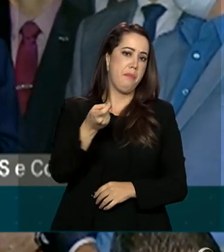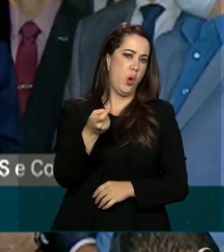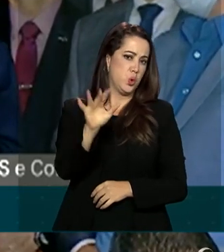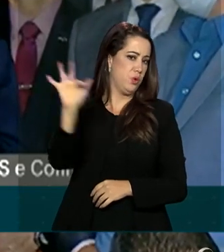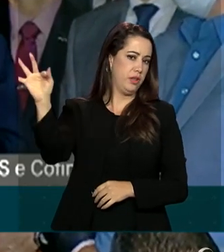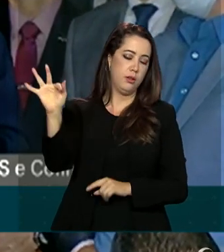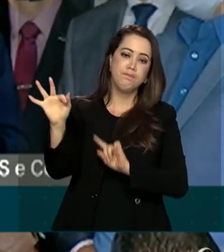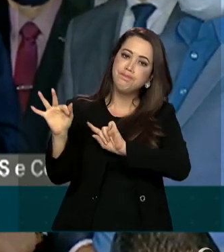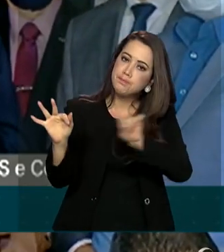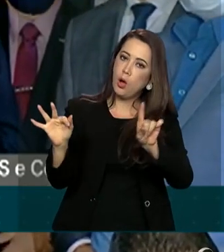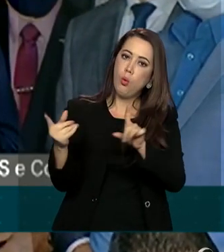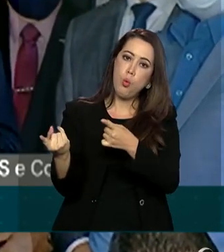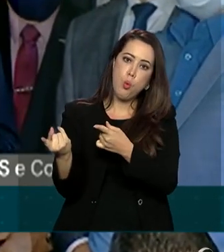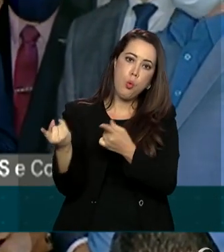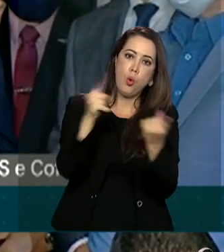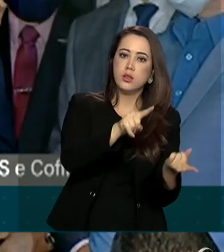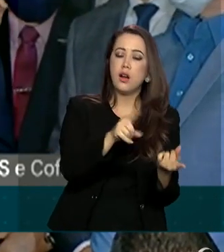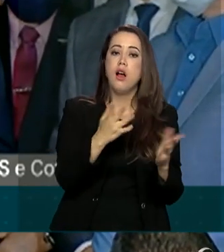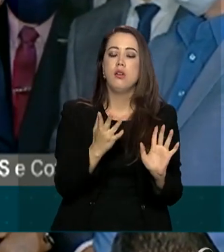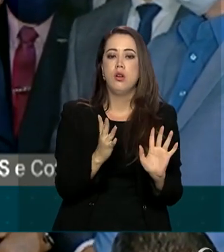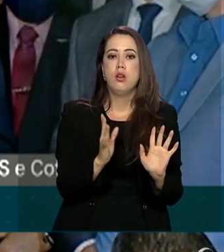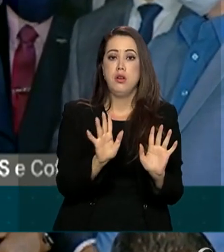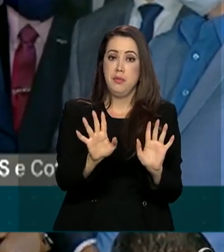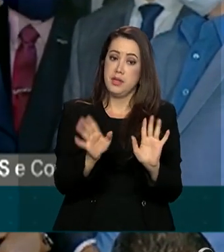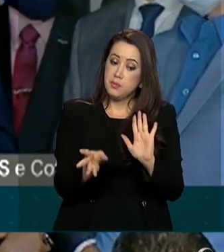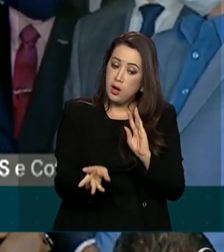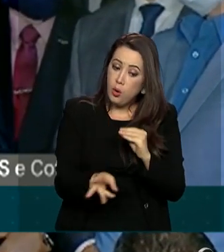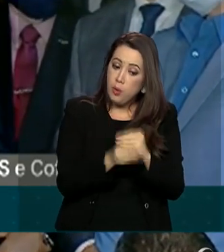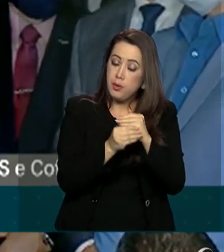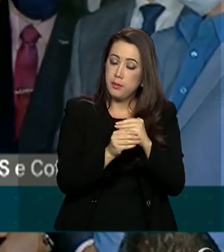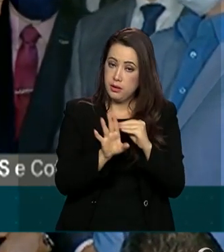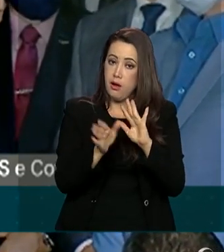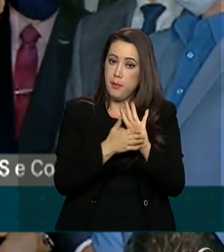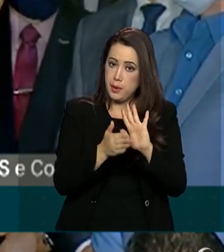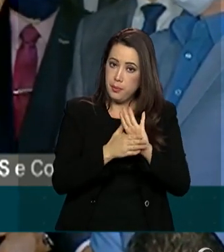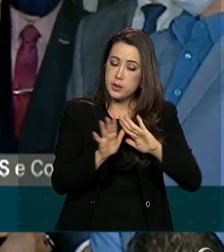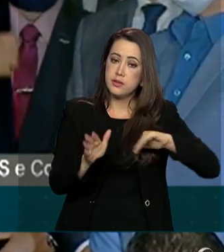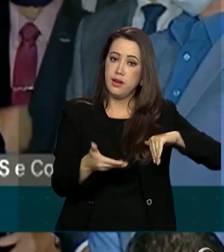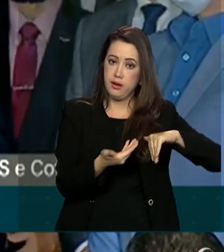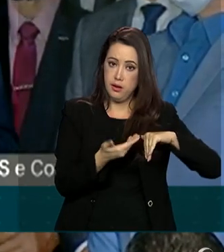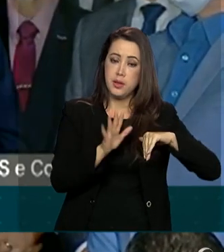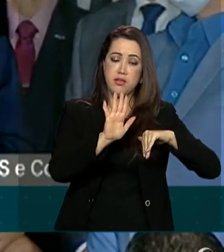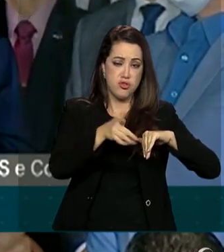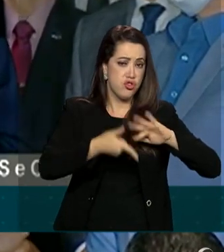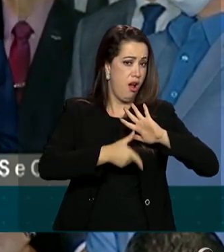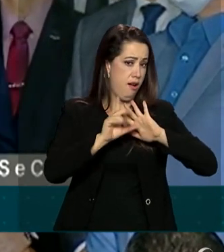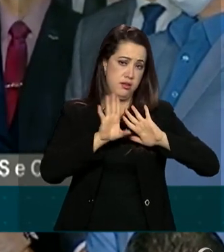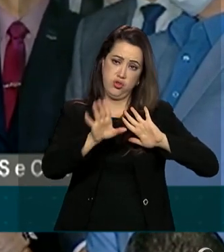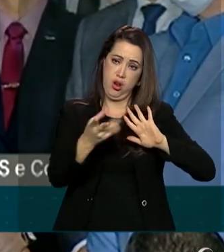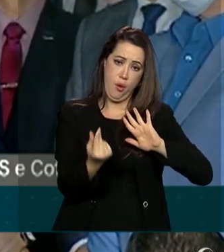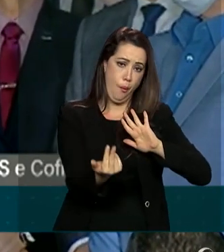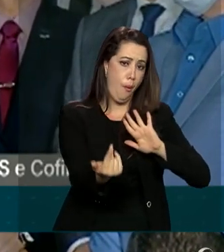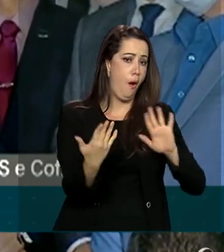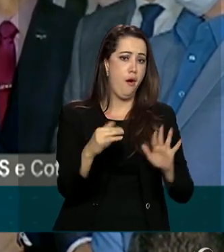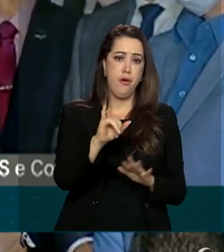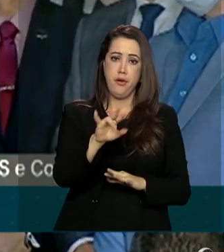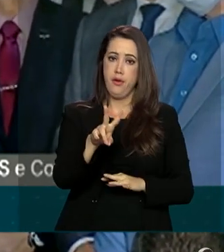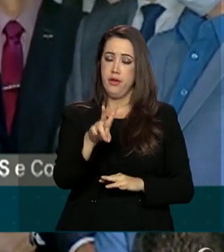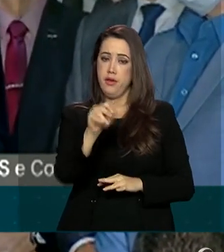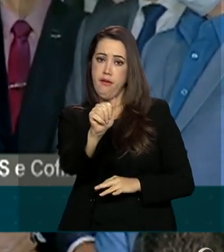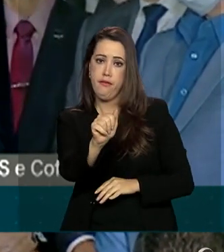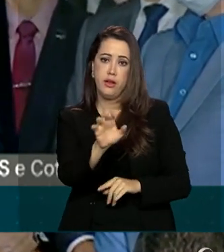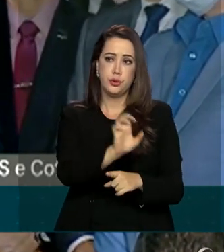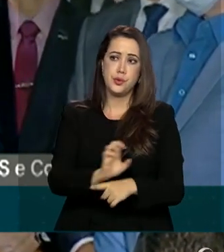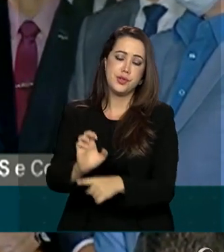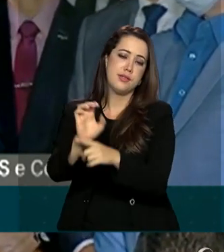E ao contrário, para complementar a proposta da Câmara, que já era também a do IVA a nível